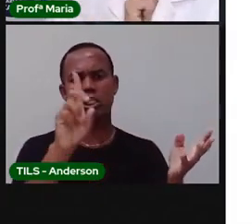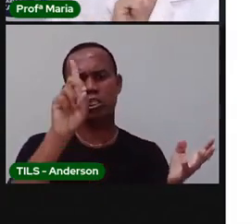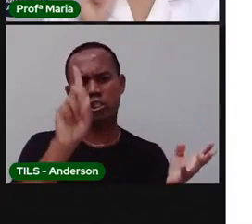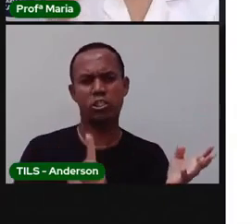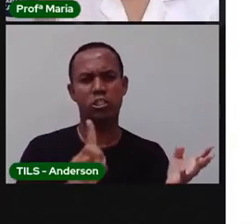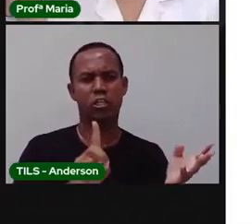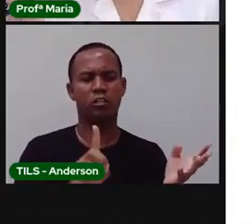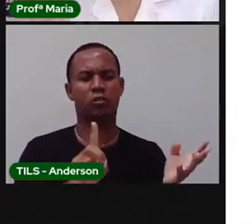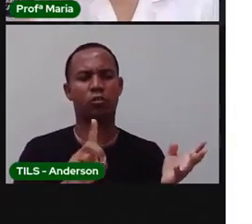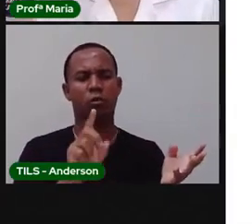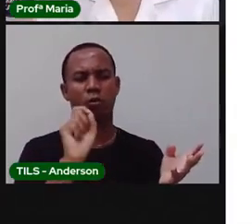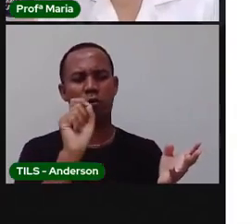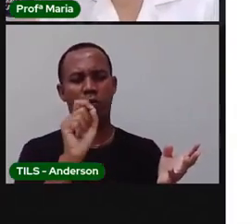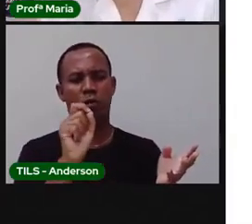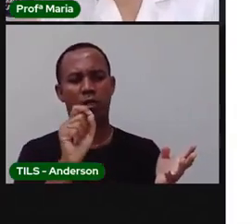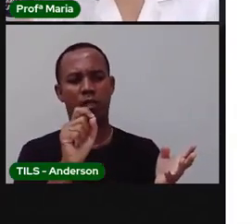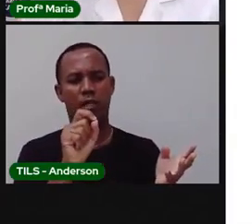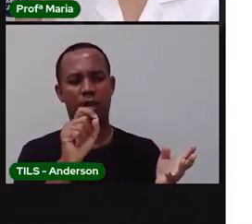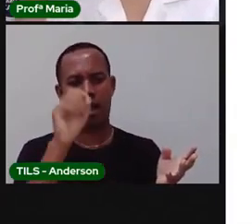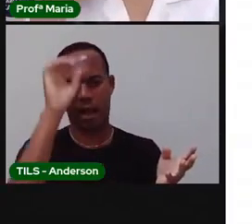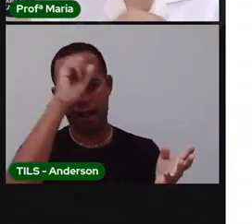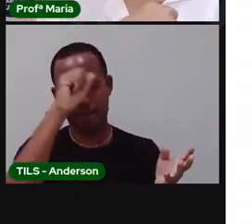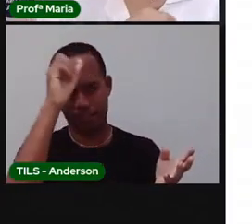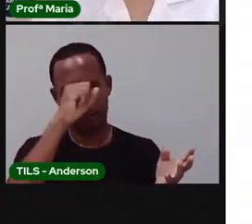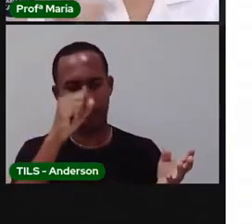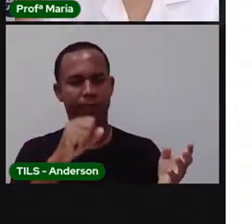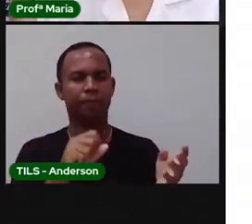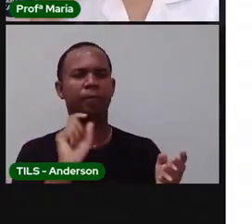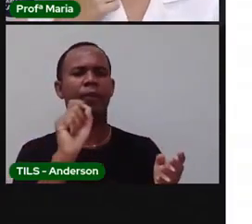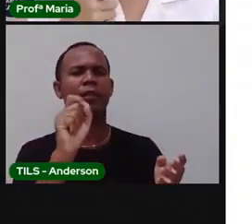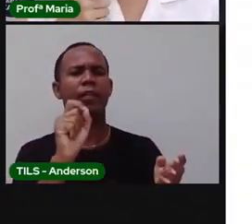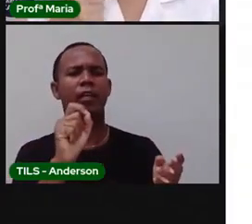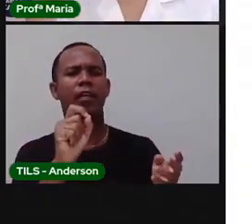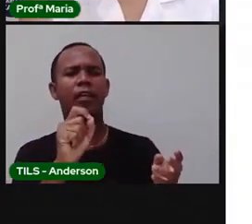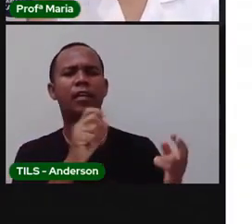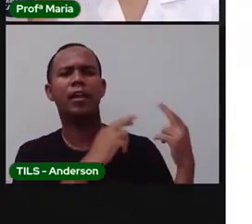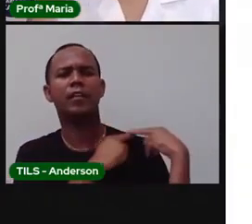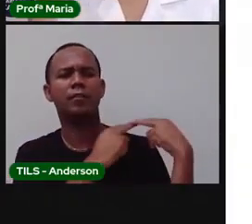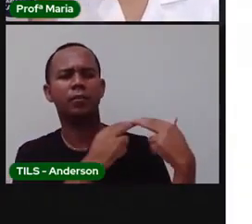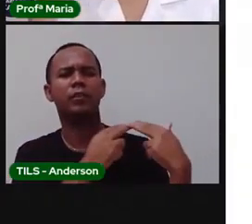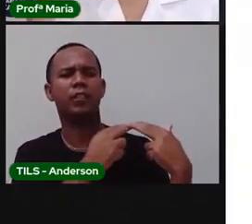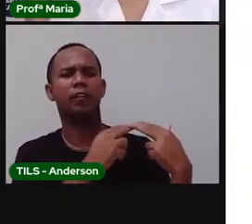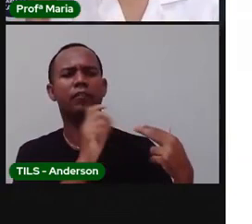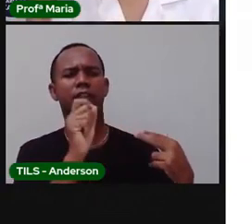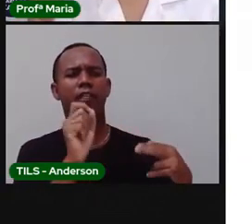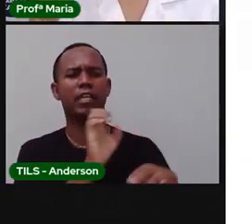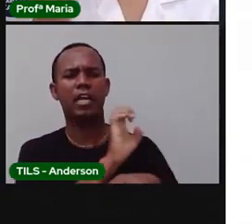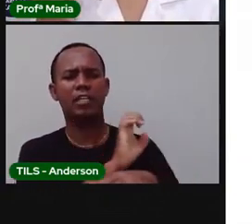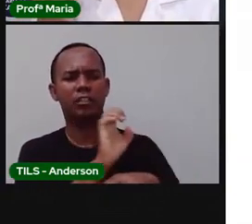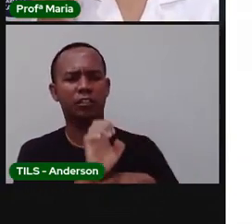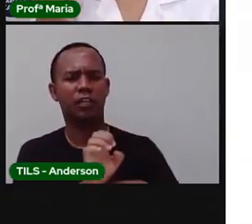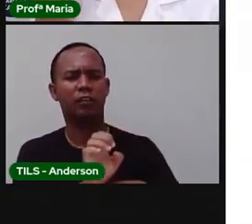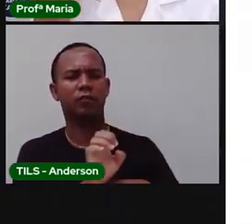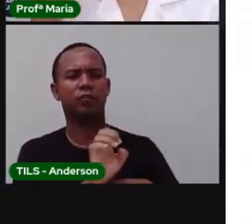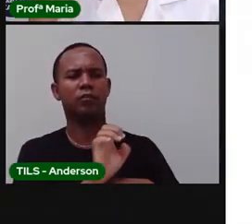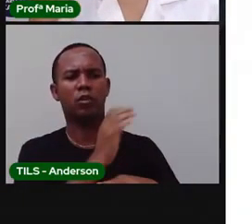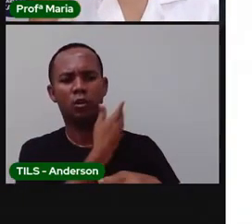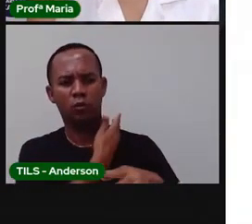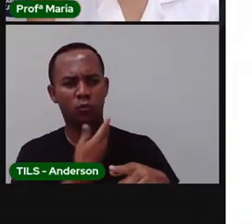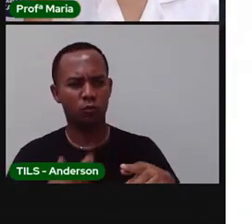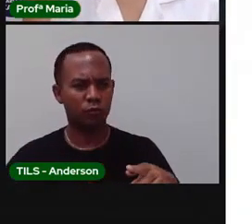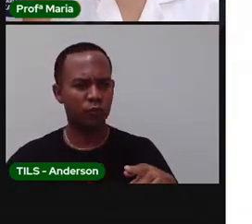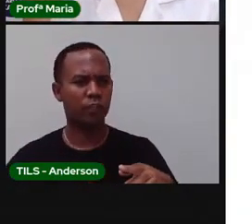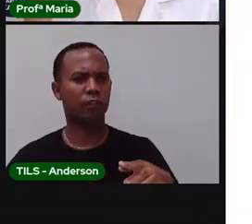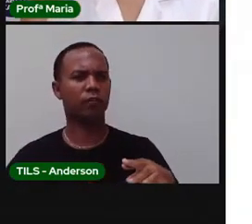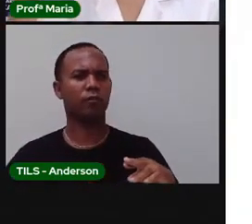quem? Do Estado. Quem é o Estado? Olha, prefeito, governador e presidente. Lembra da foto, né,